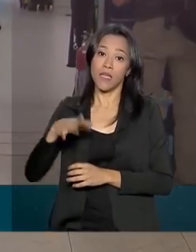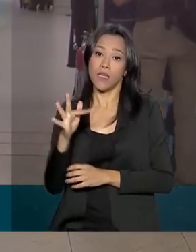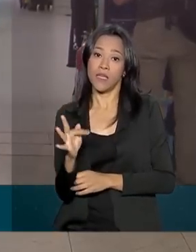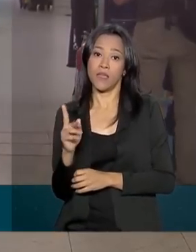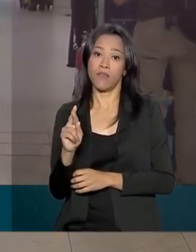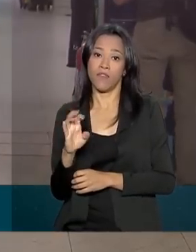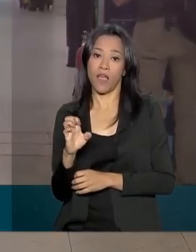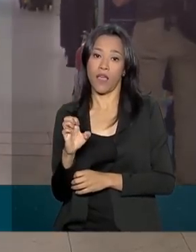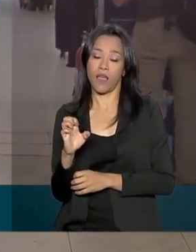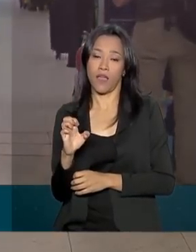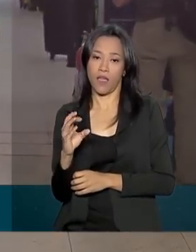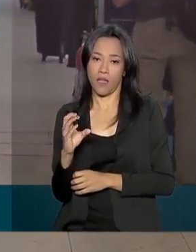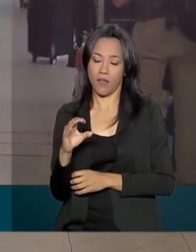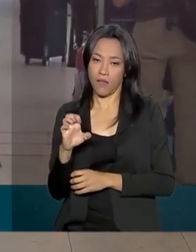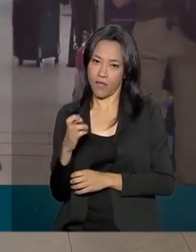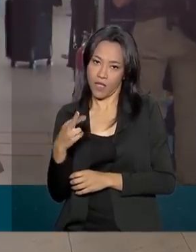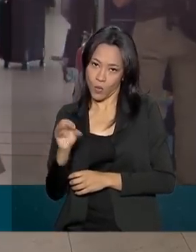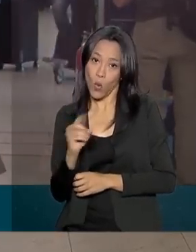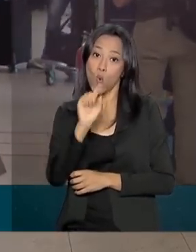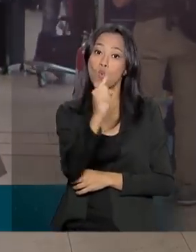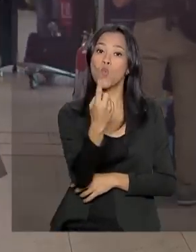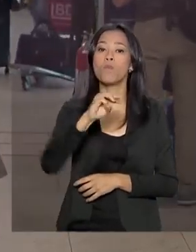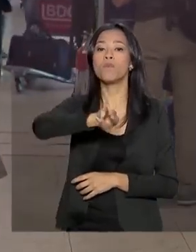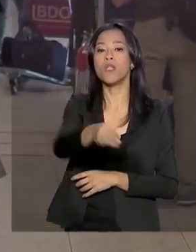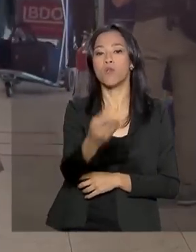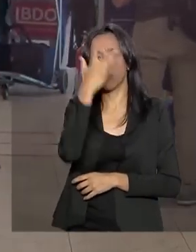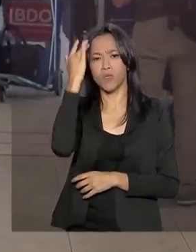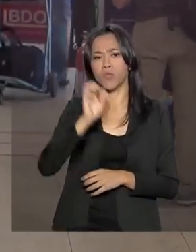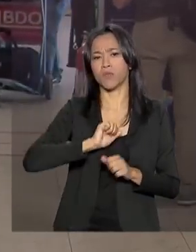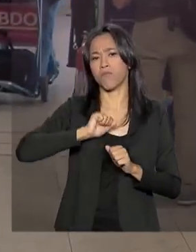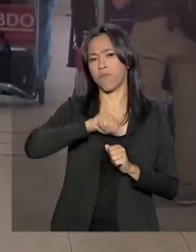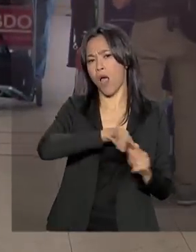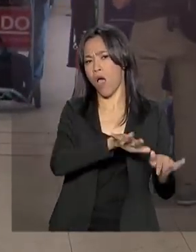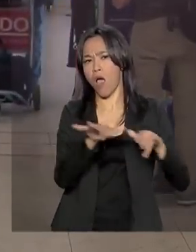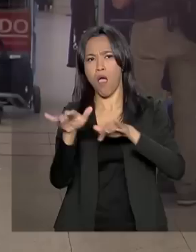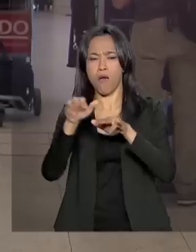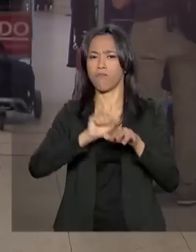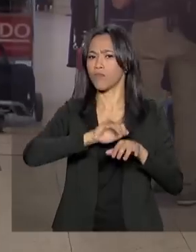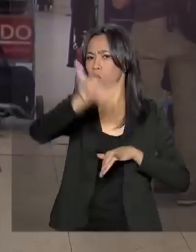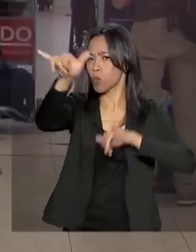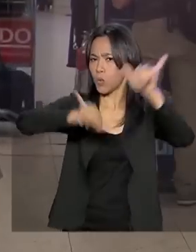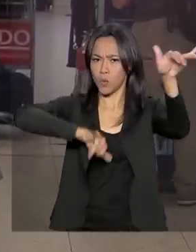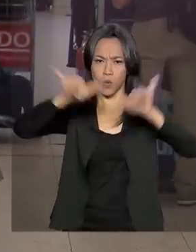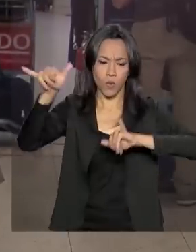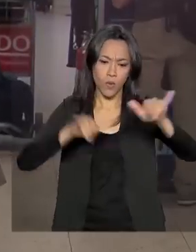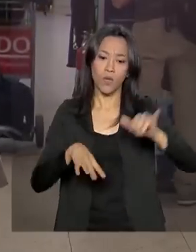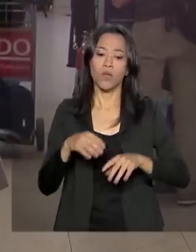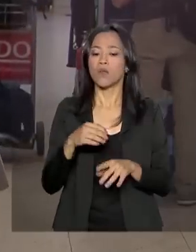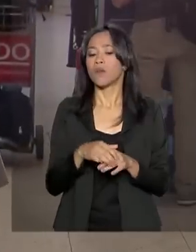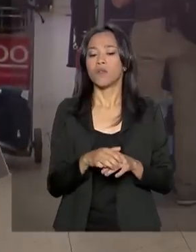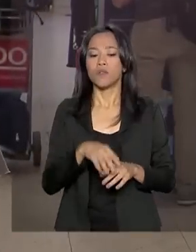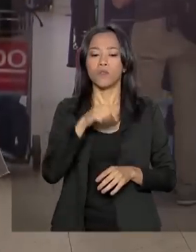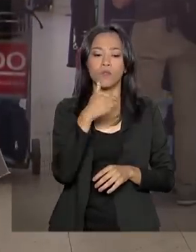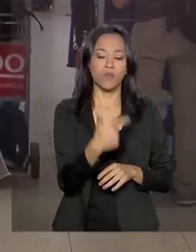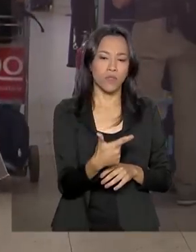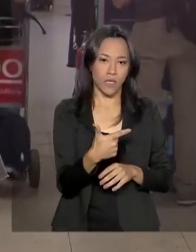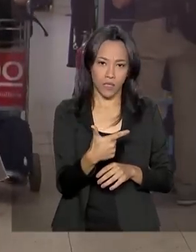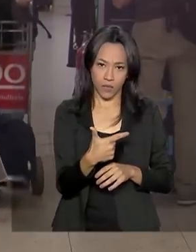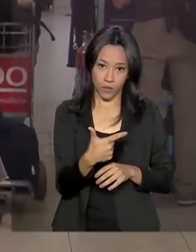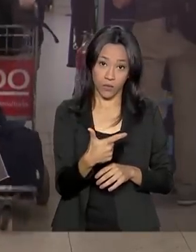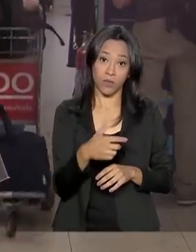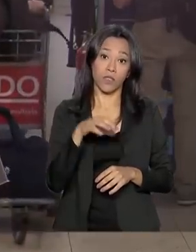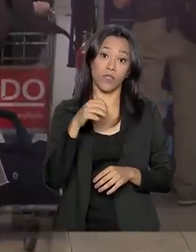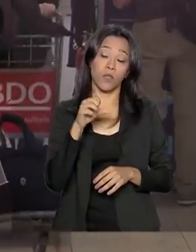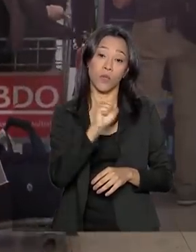durante o feriado de Corpus Christi. A previsão é de que haja 9.888 operações de pousos e